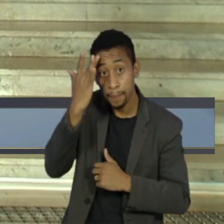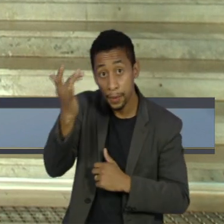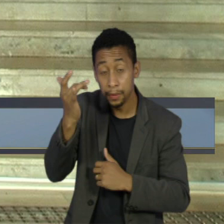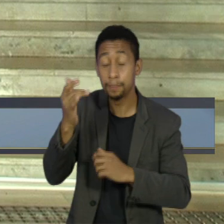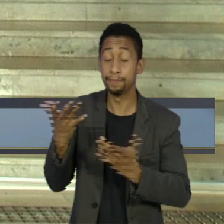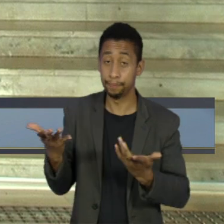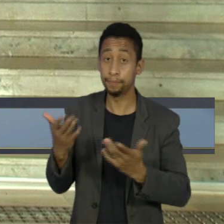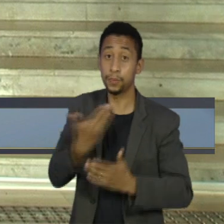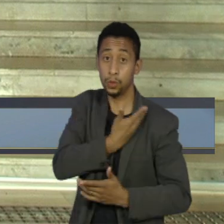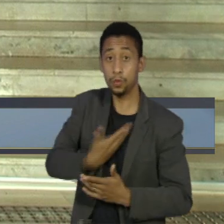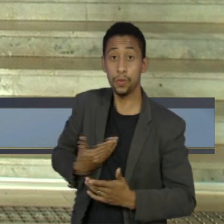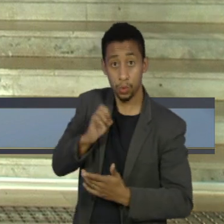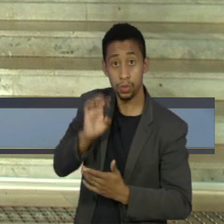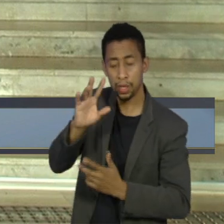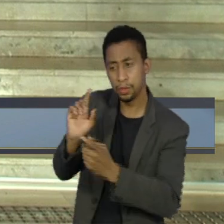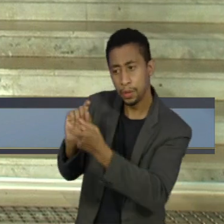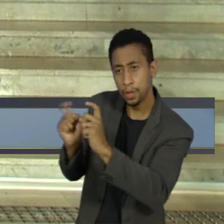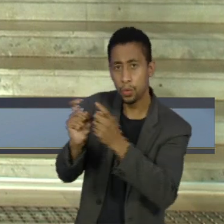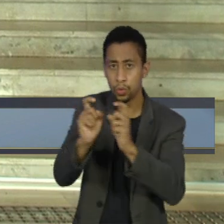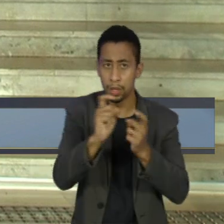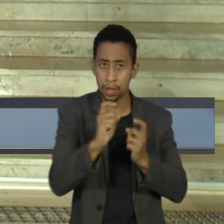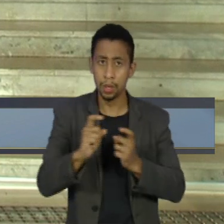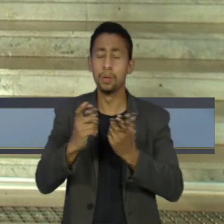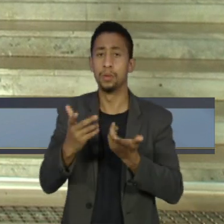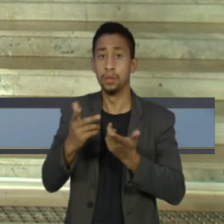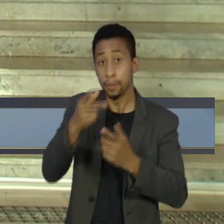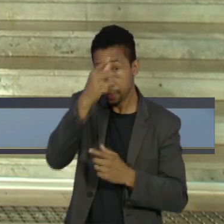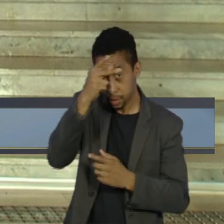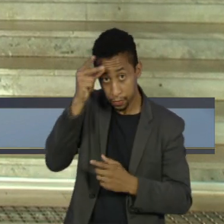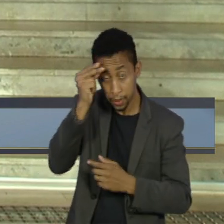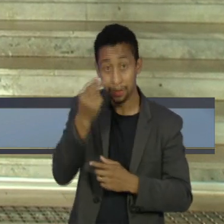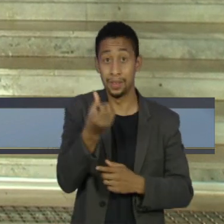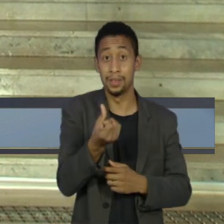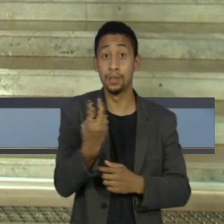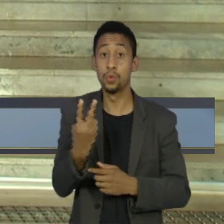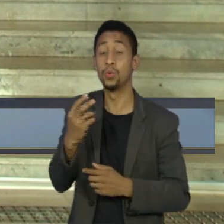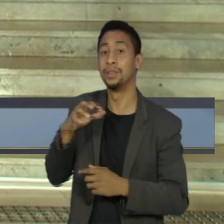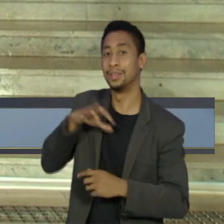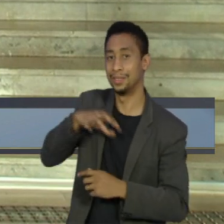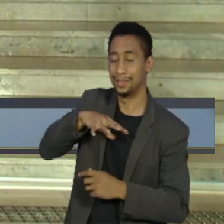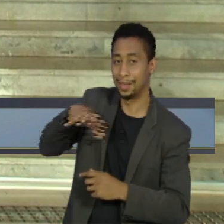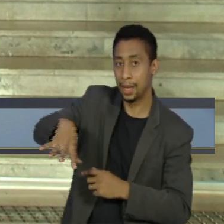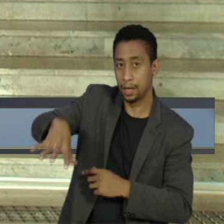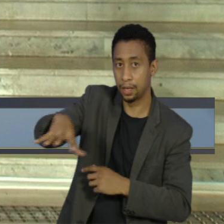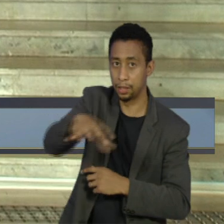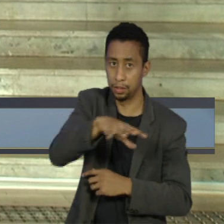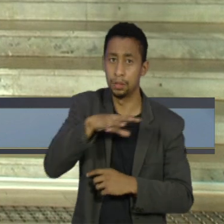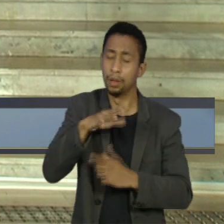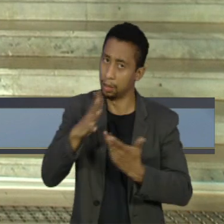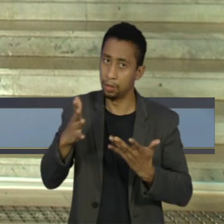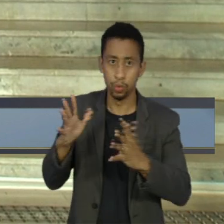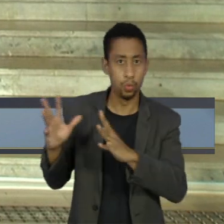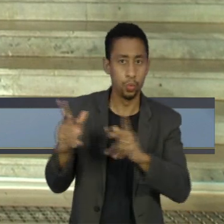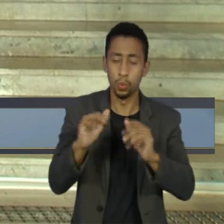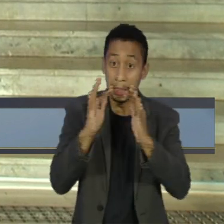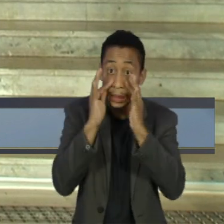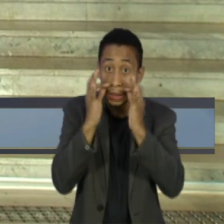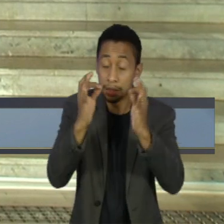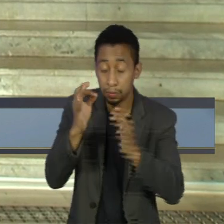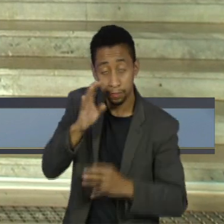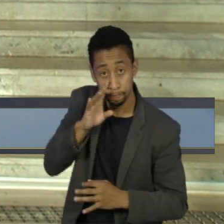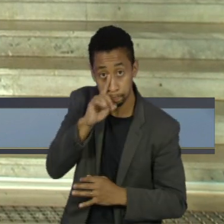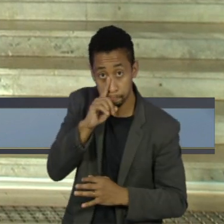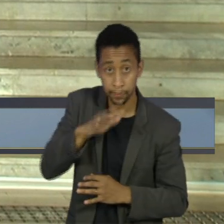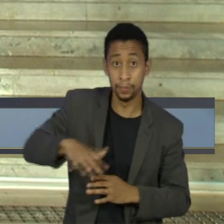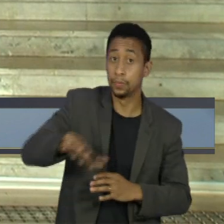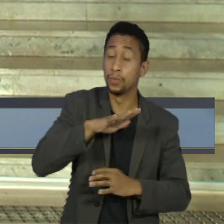do estado realiza uma reunião com prefeitos de 62 cidades que estão em atenção. Uma nova atualização será